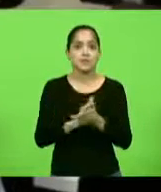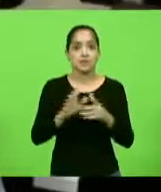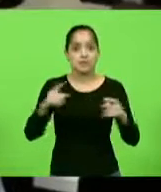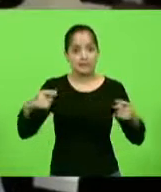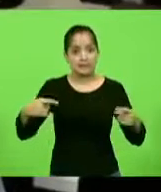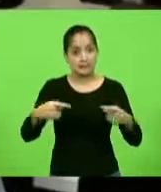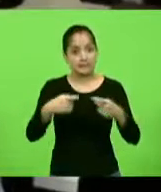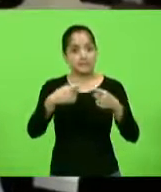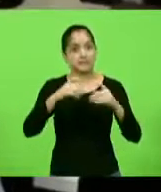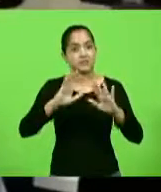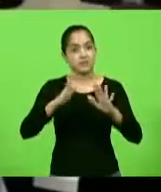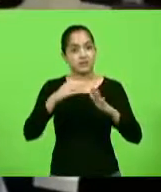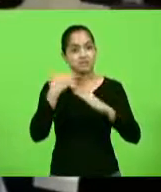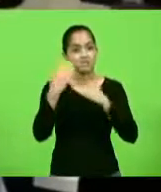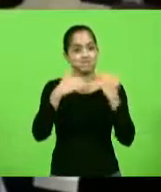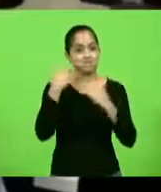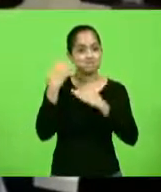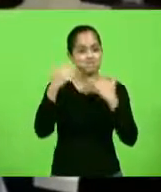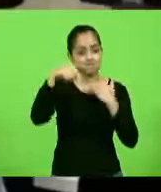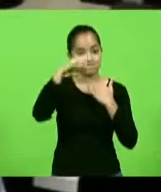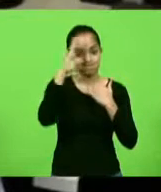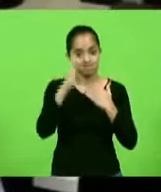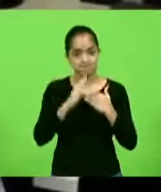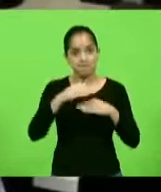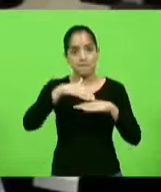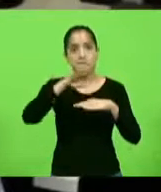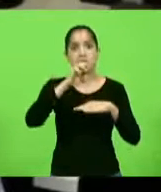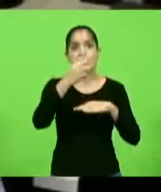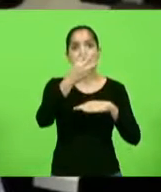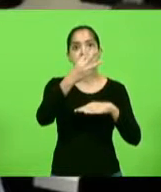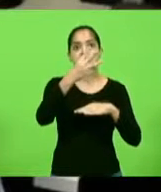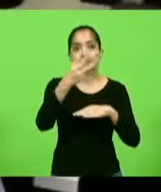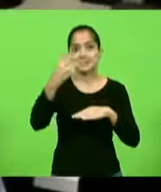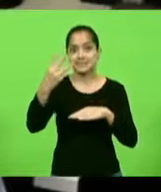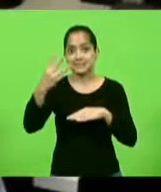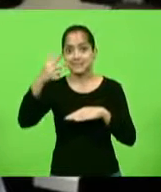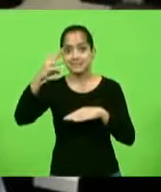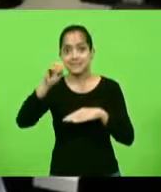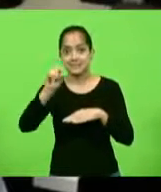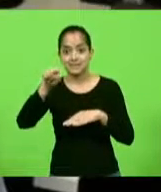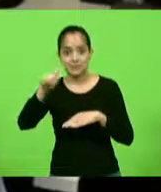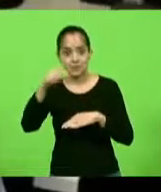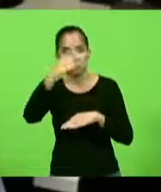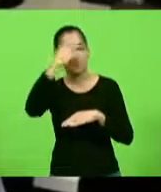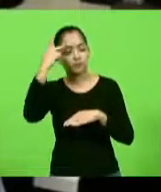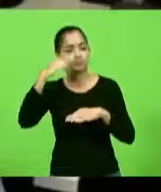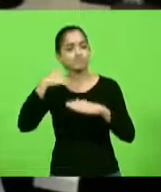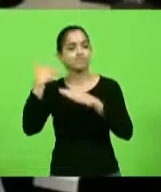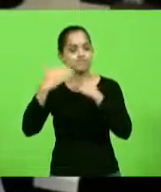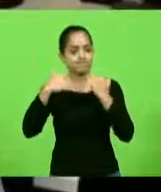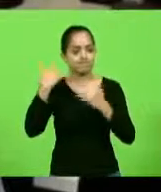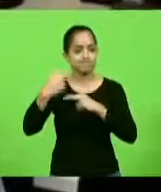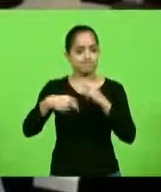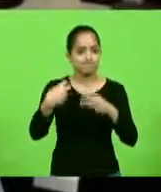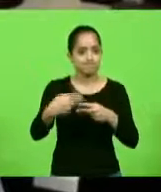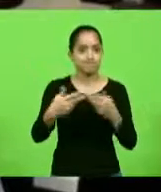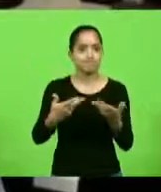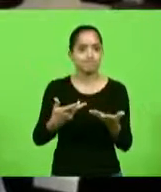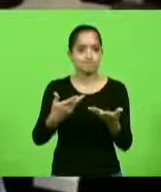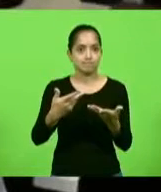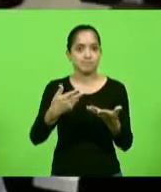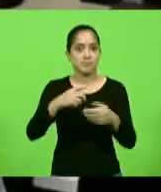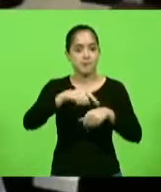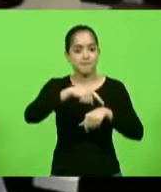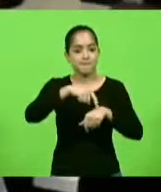que já matou aqui no Brasil mais de 330 mil pessoas. Só nas últimas 24 horas foram